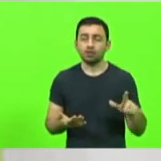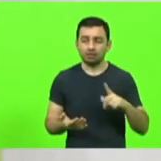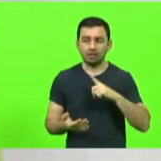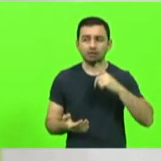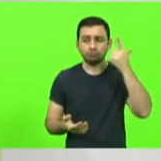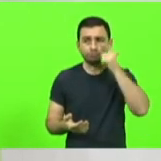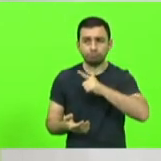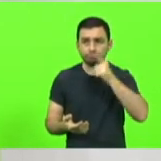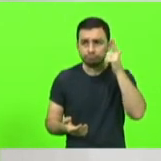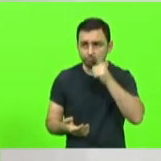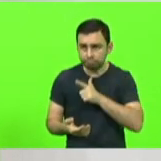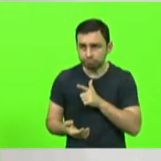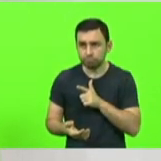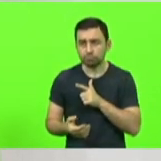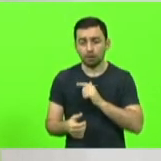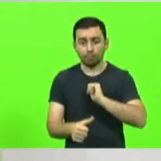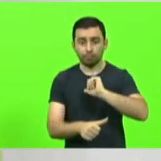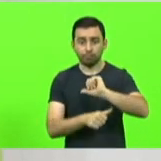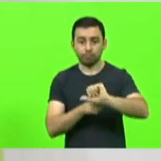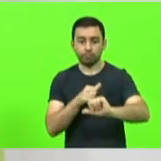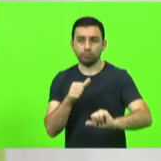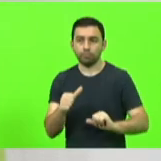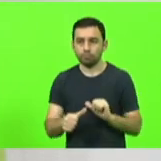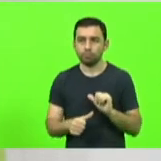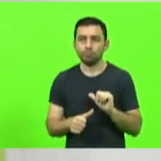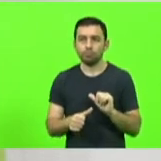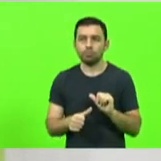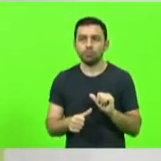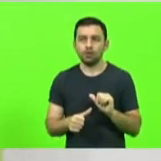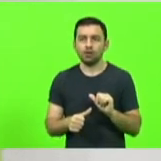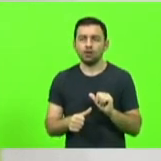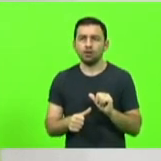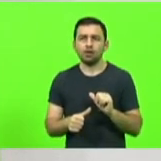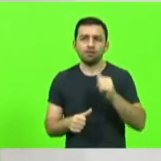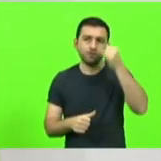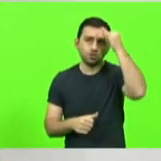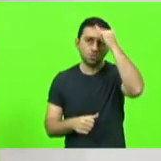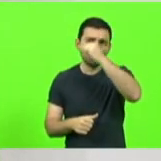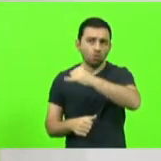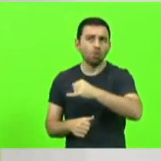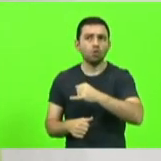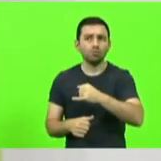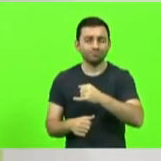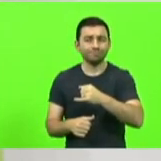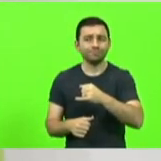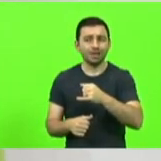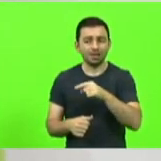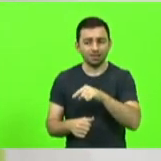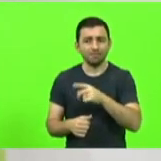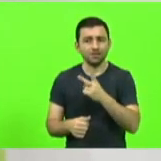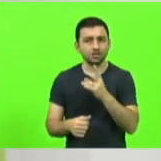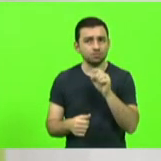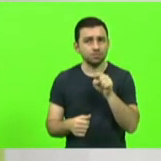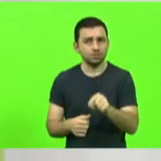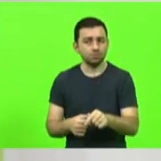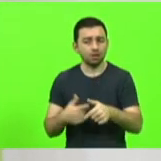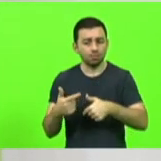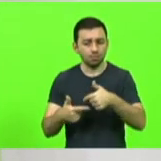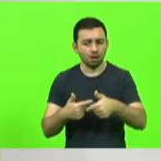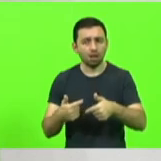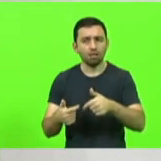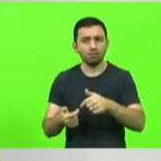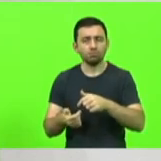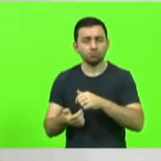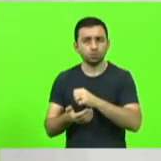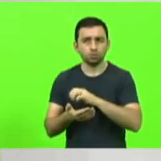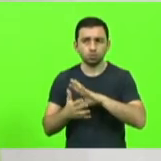essa transição nós evitamos que mais de 20 mil empregos fossem extintos aqui no estado de Santa